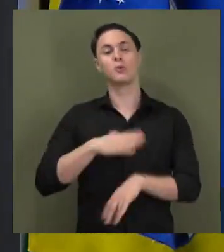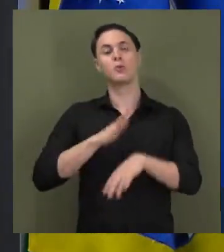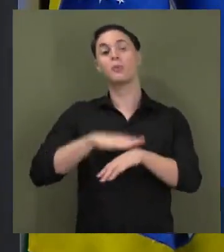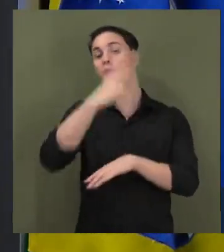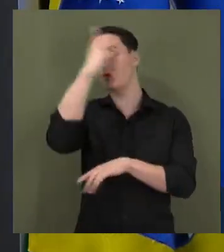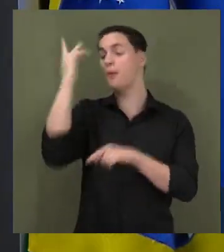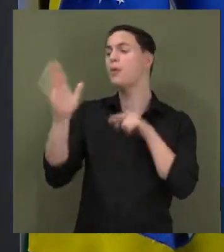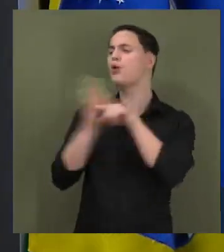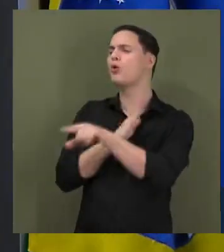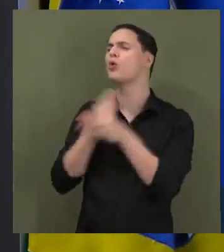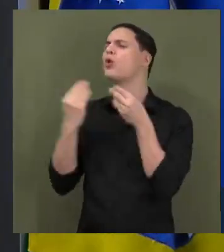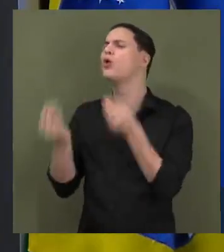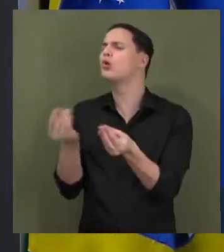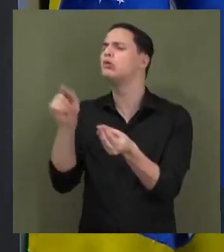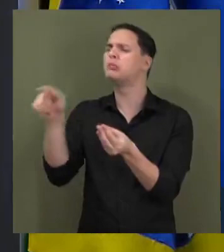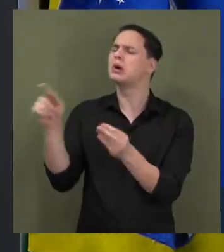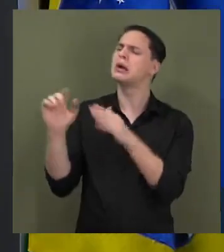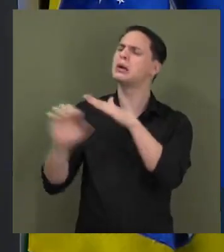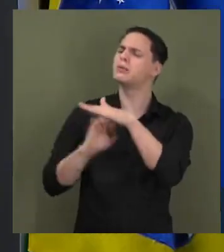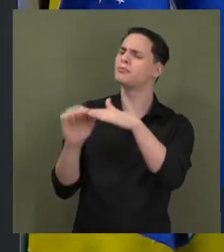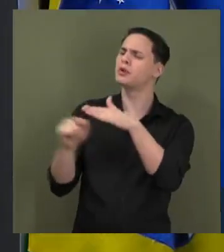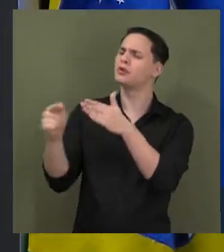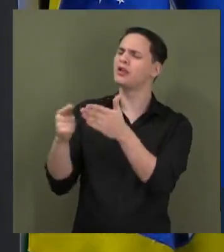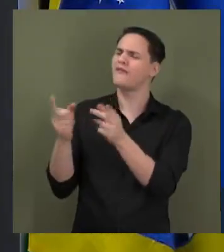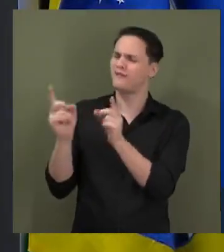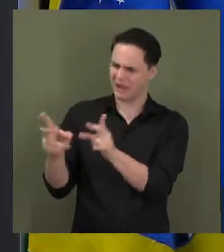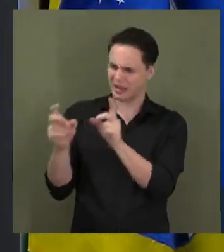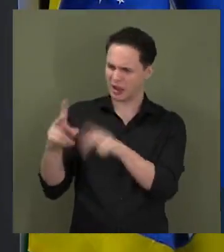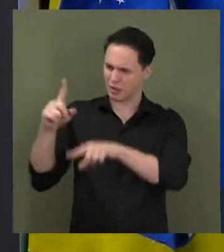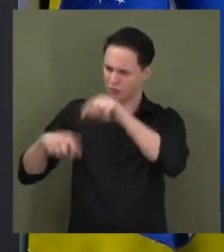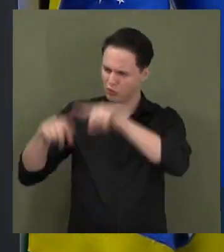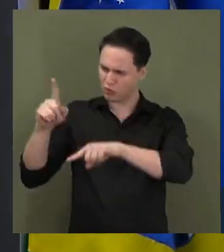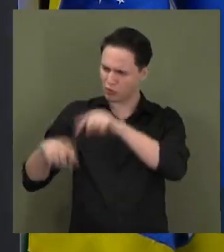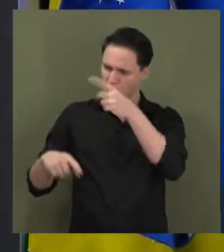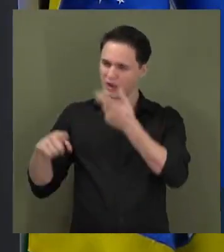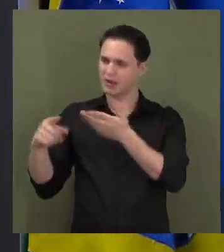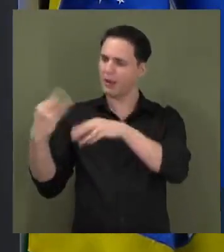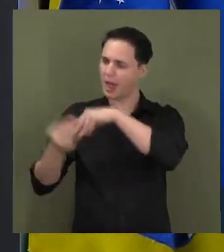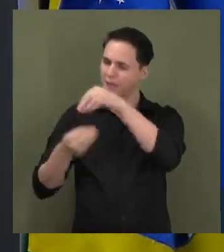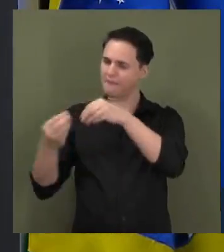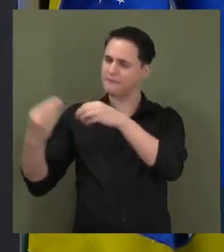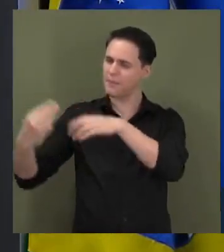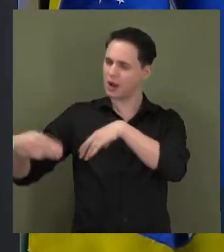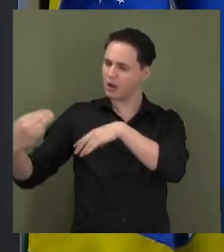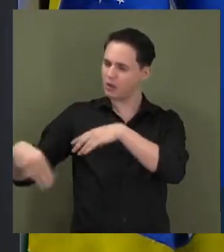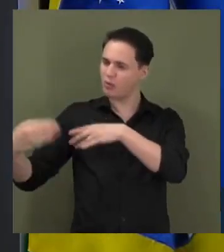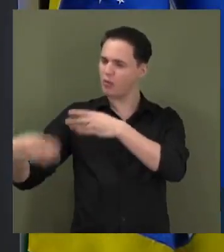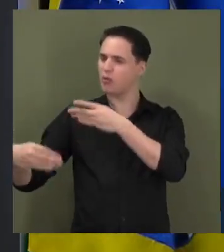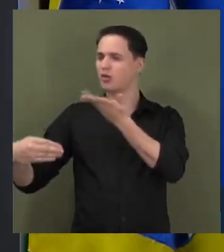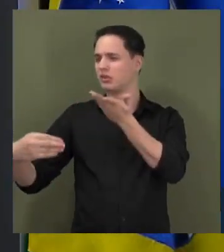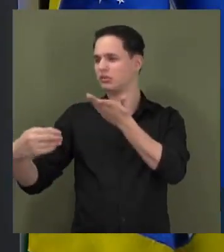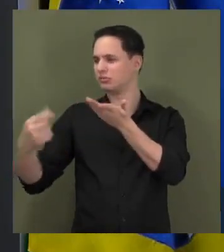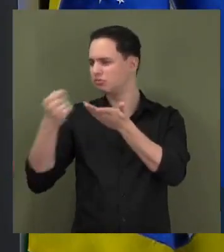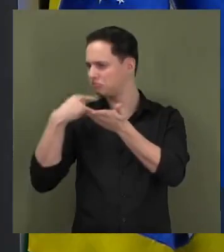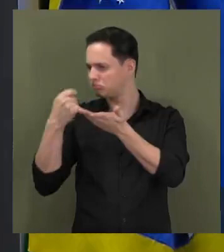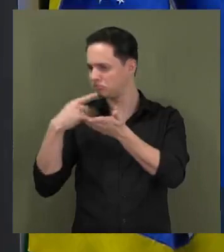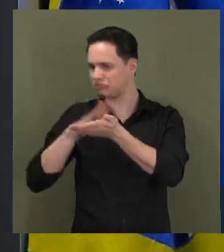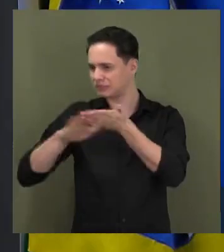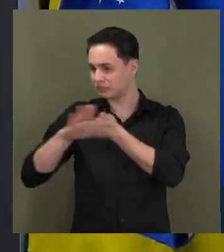como que uma empresa que comercializava produtos à base de maconha, da droga, nada